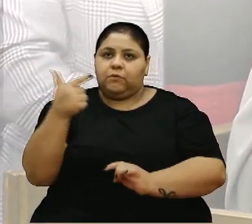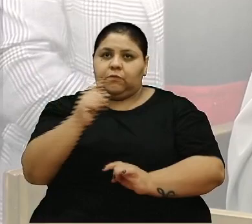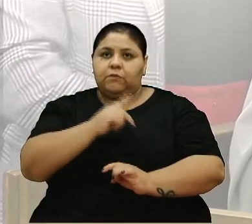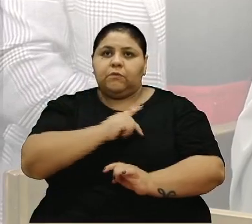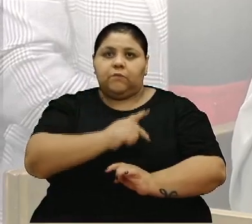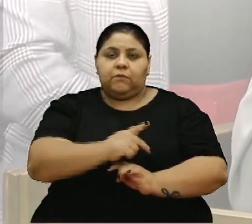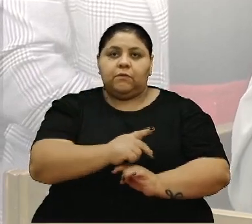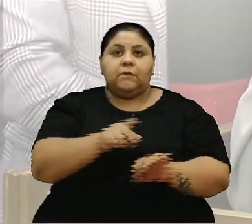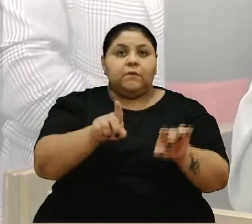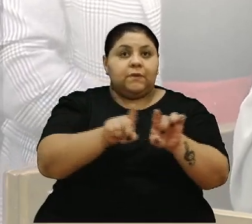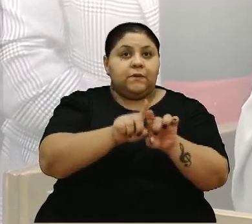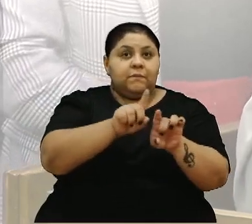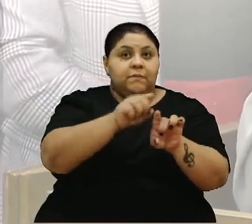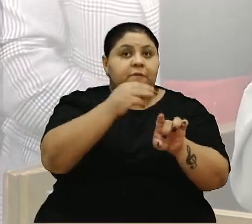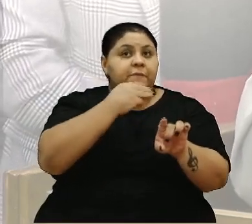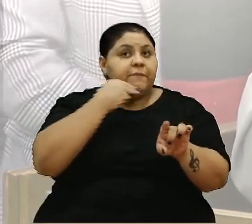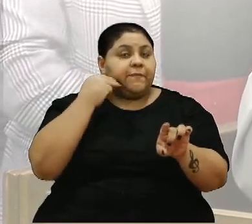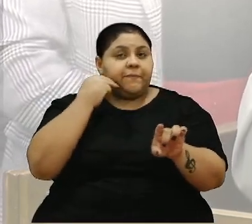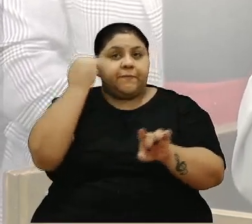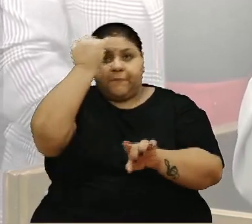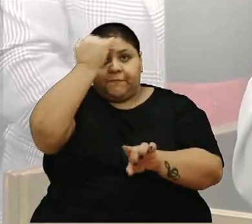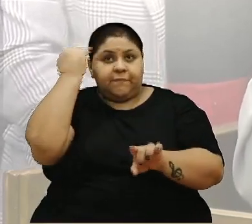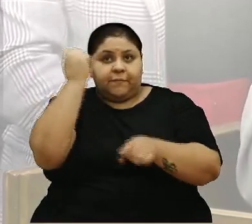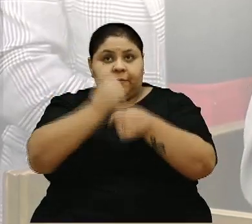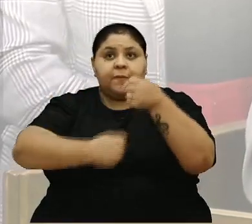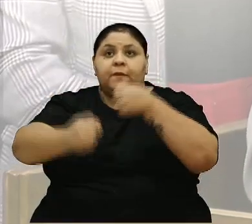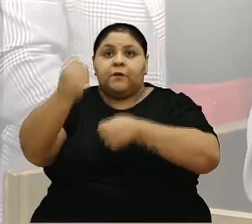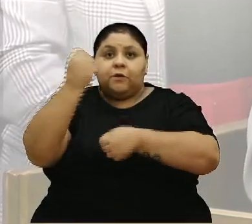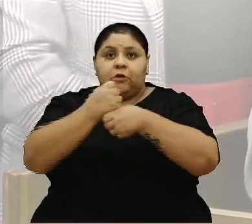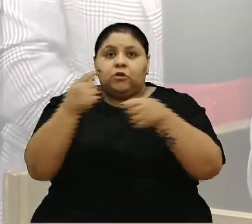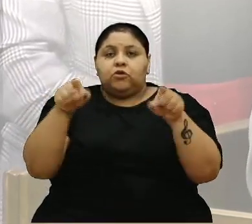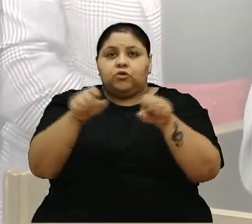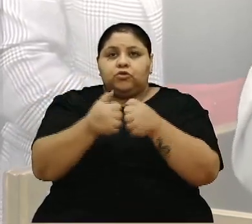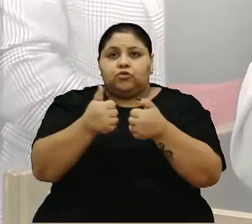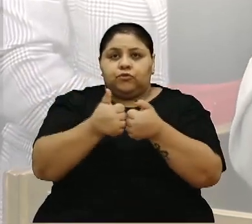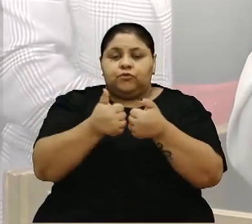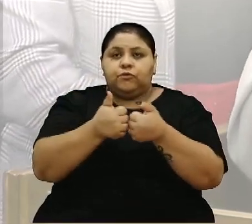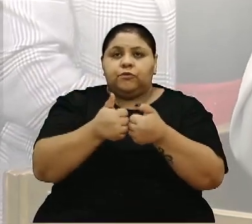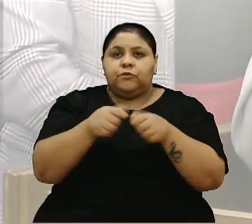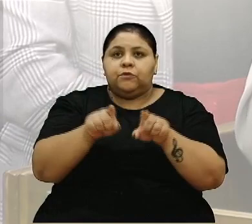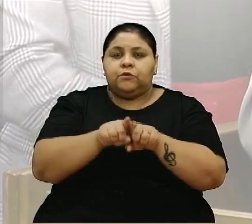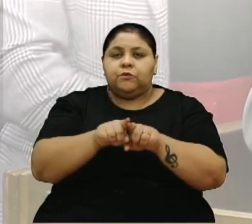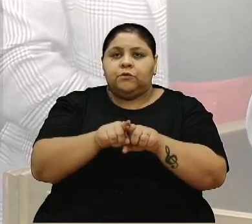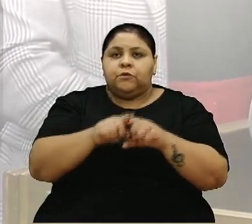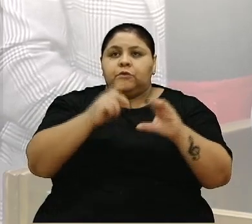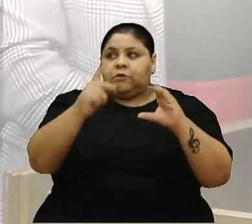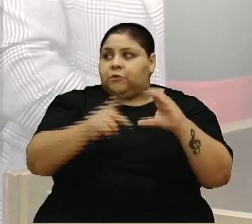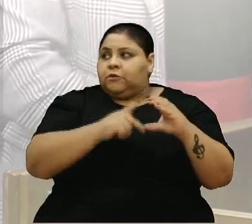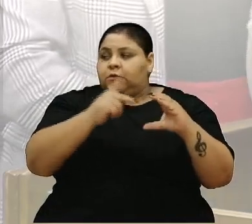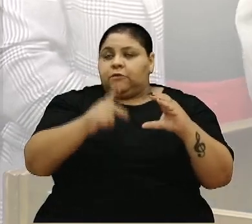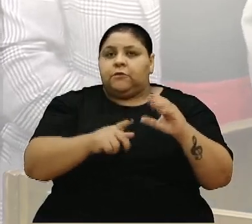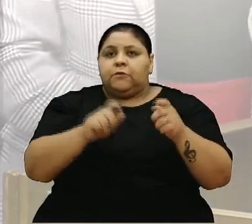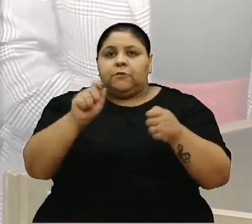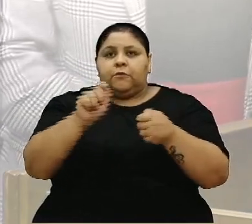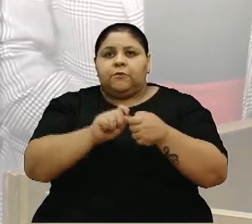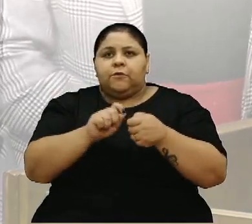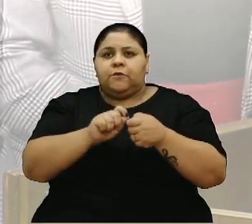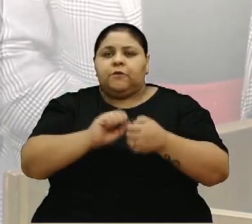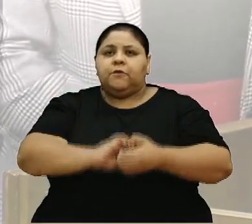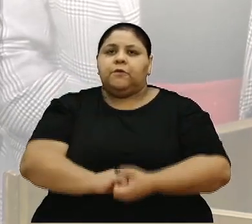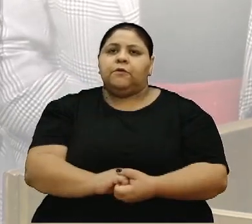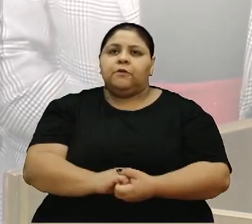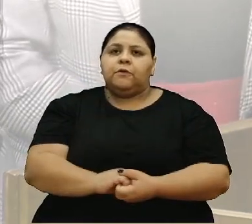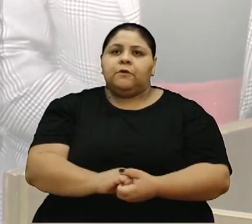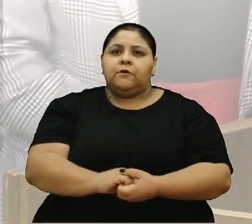presidente da casa. O D'Ambroso, ano passado, estava junto com nós, esse ano a Mari e a Câmara tem se feito muito presente, às vezes, de vocês,